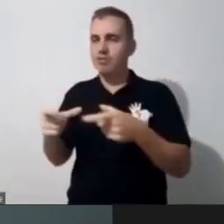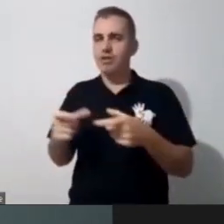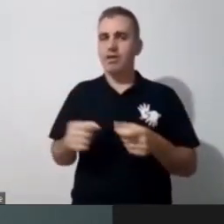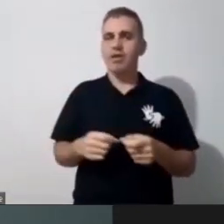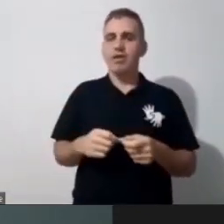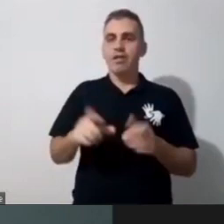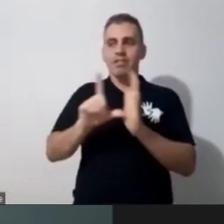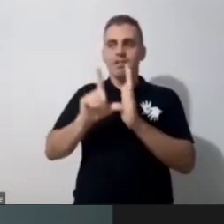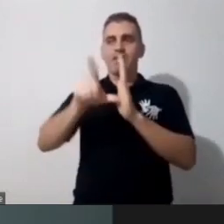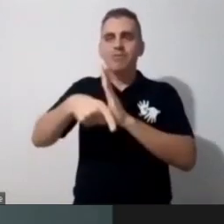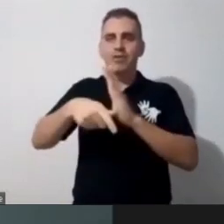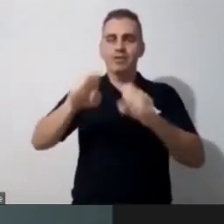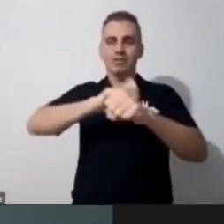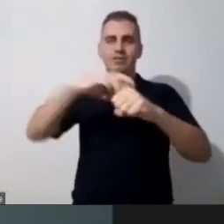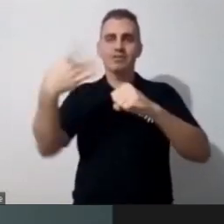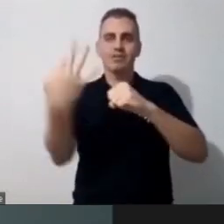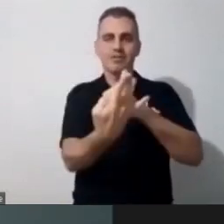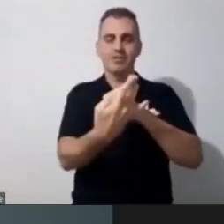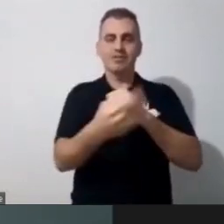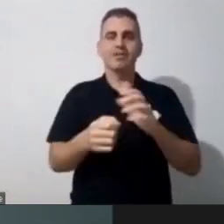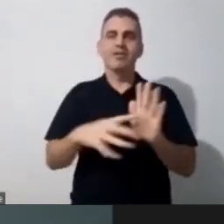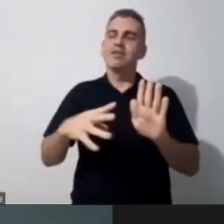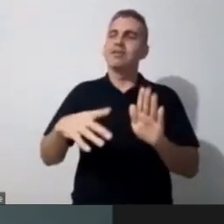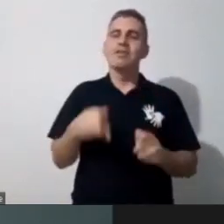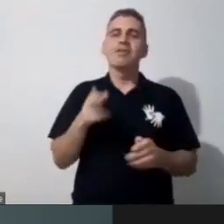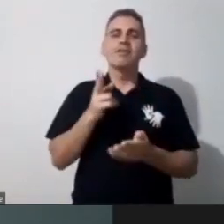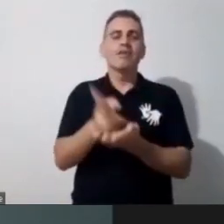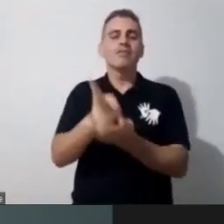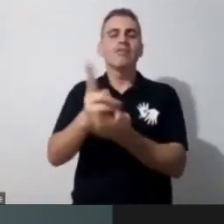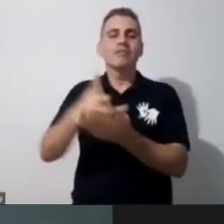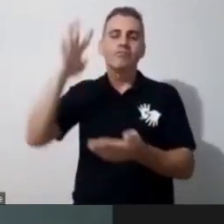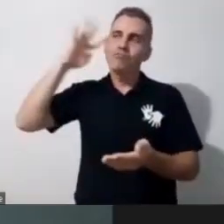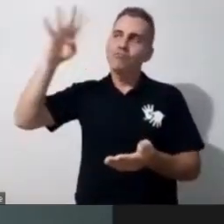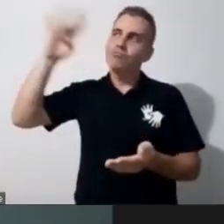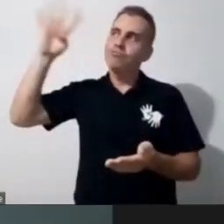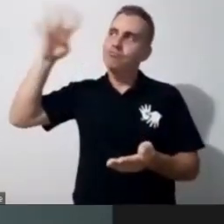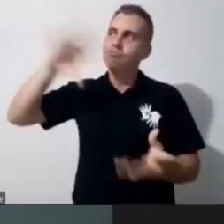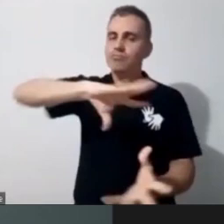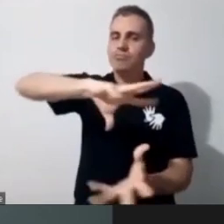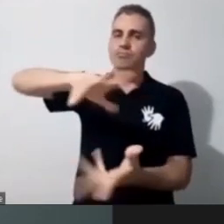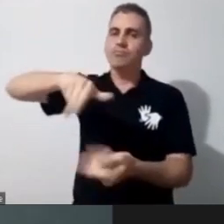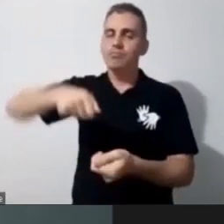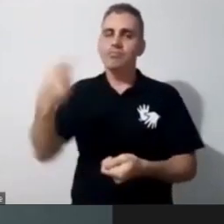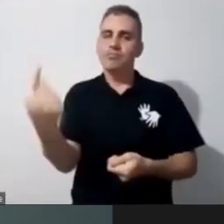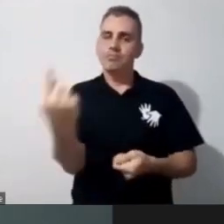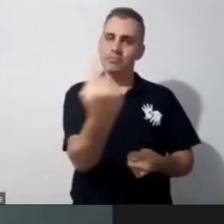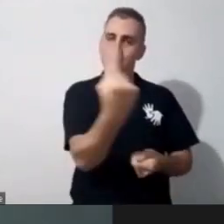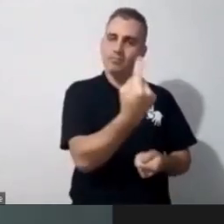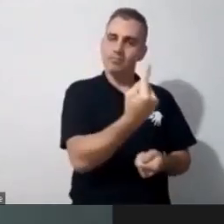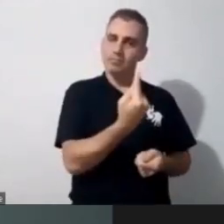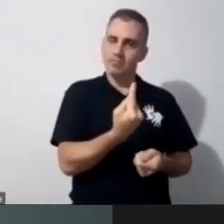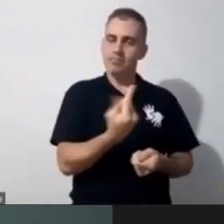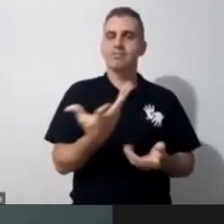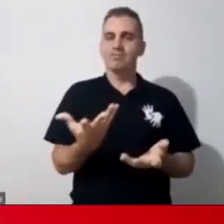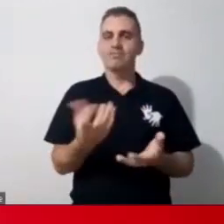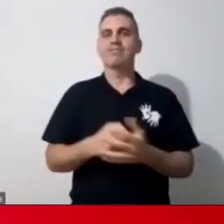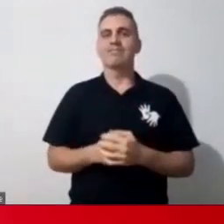e sigo sonhando por um mundo melhor através da ação de cada um de nós. Acho que é isso que